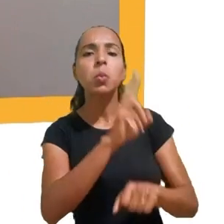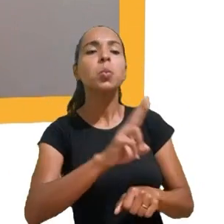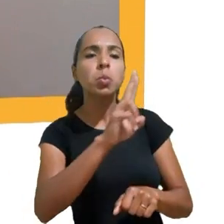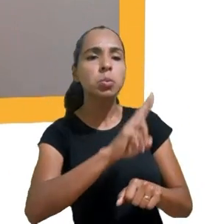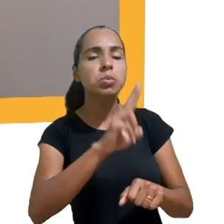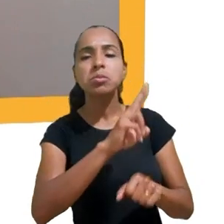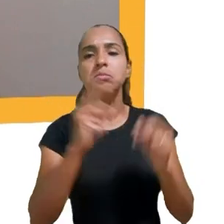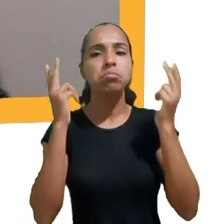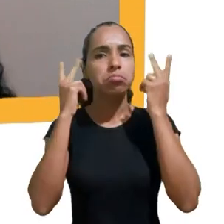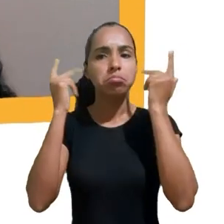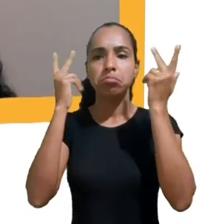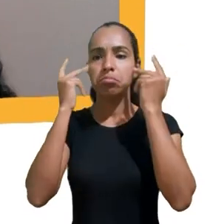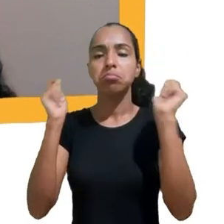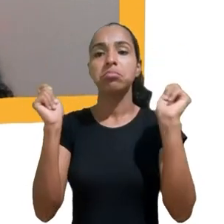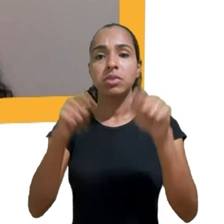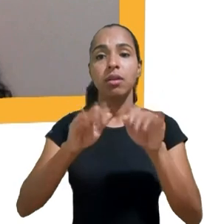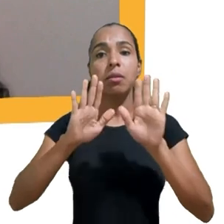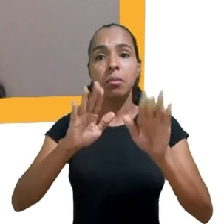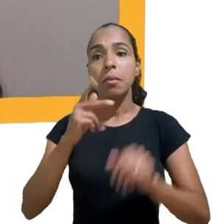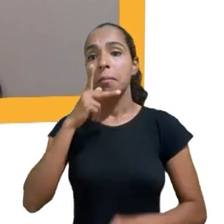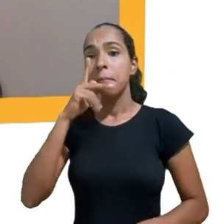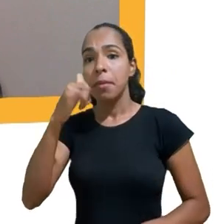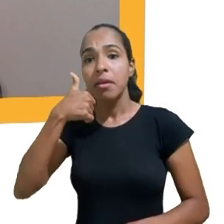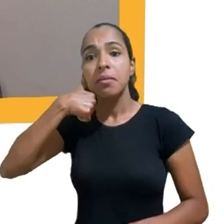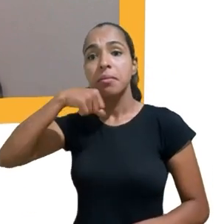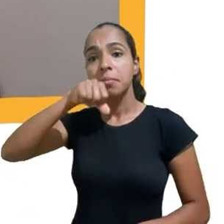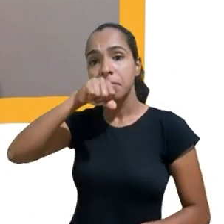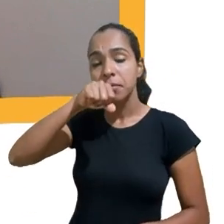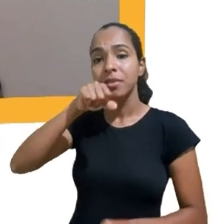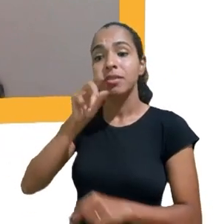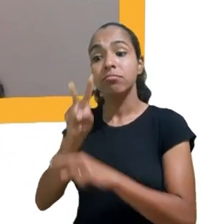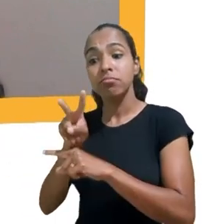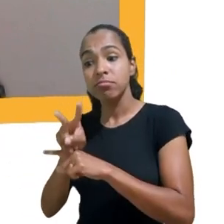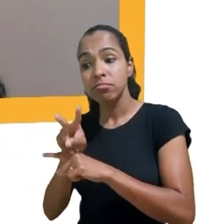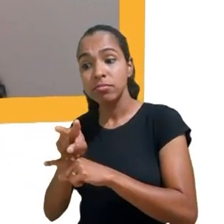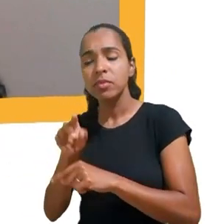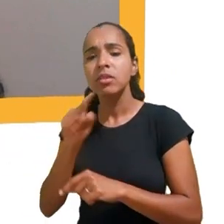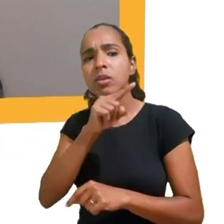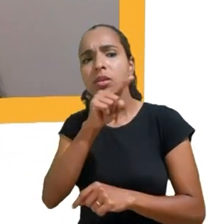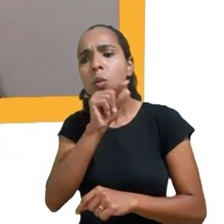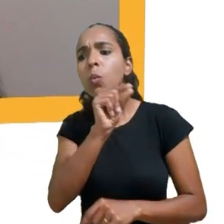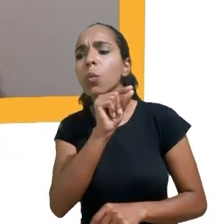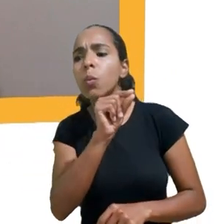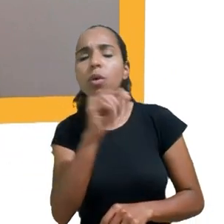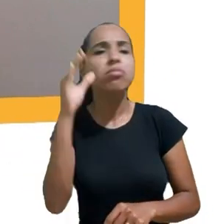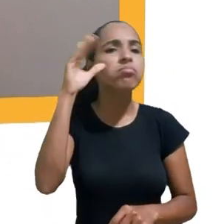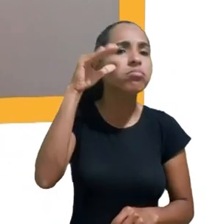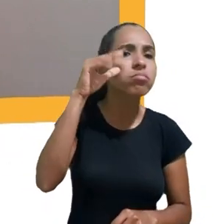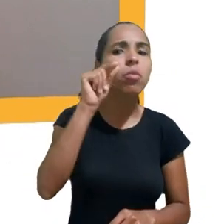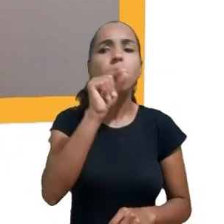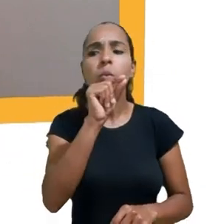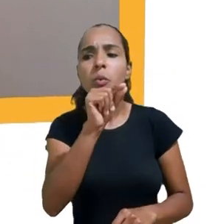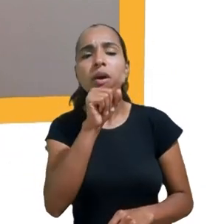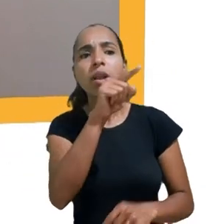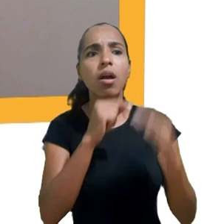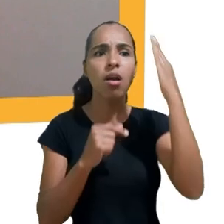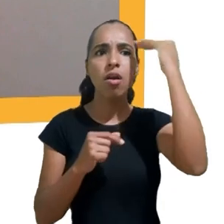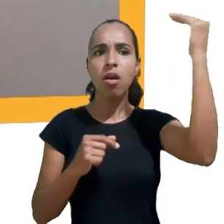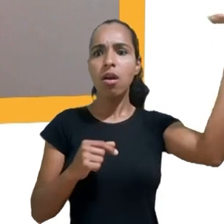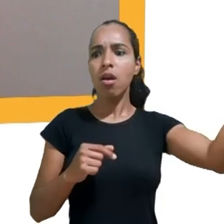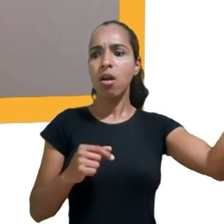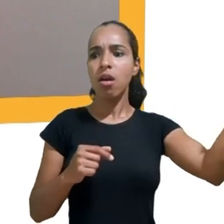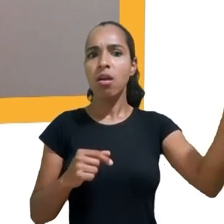presentes no que os jovens estão vendo, quais são os famosos que eles seguem, o que eles veem na internet.